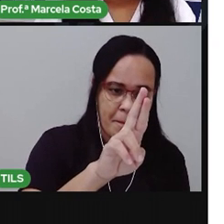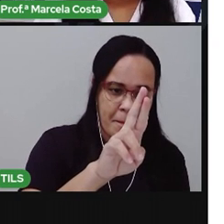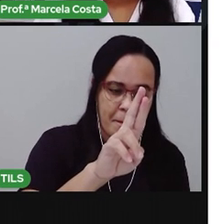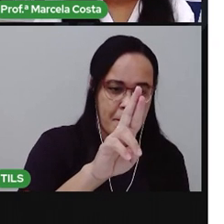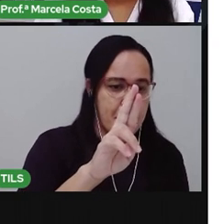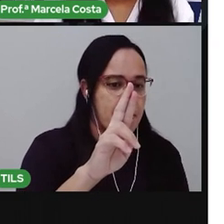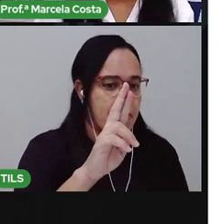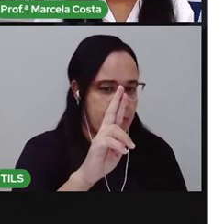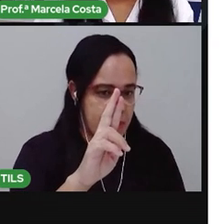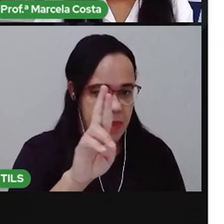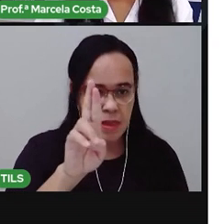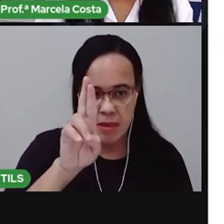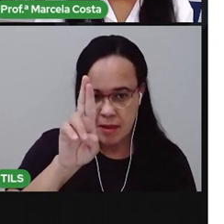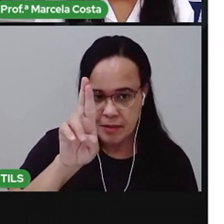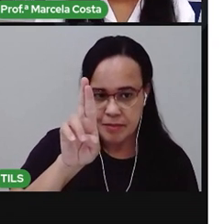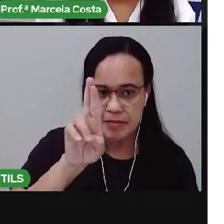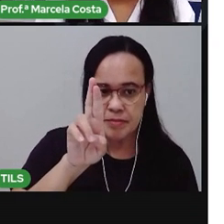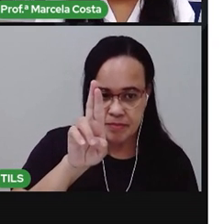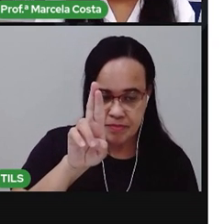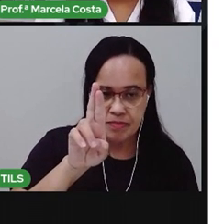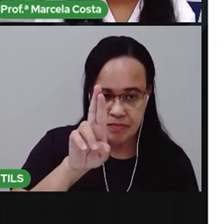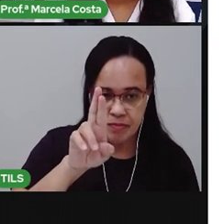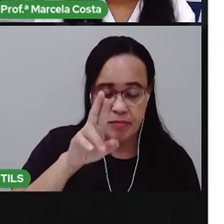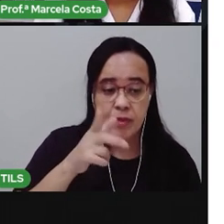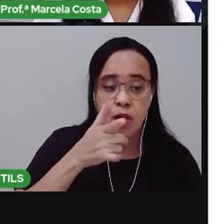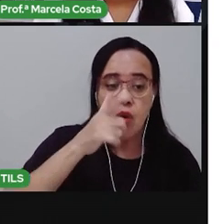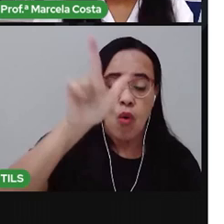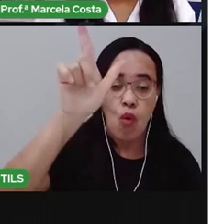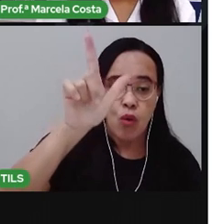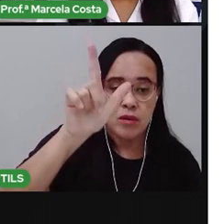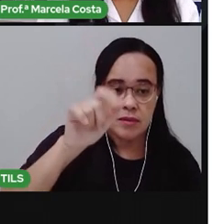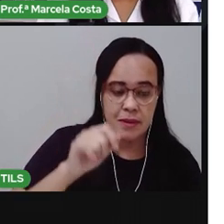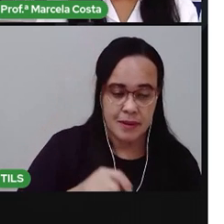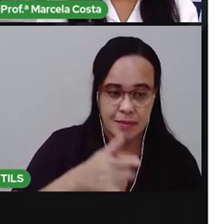Escreve aí no seu caderno. Vou passar outra ação.